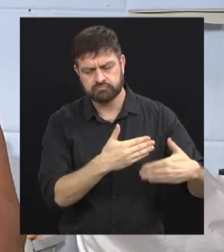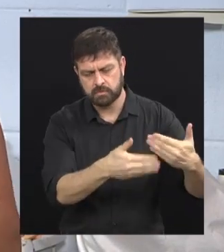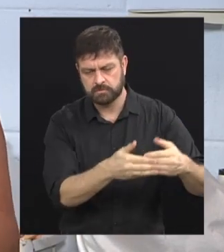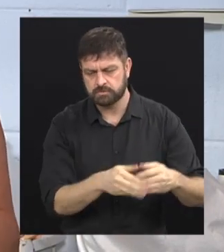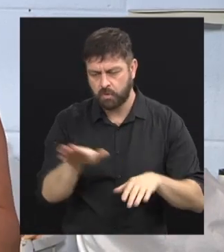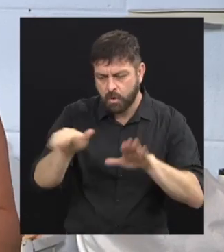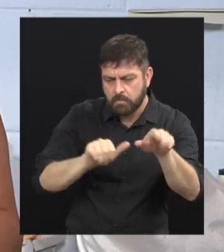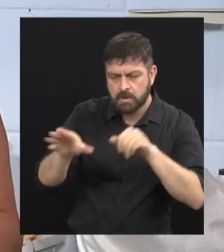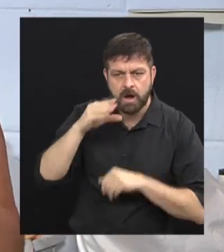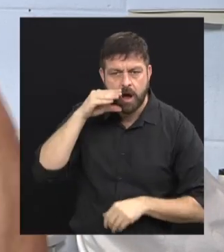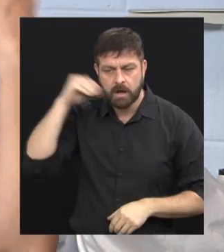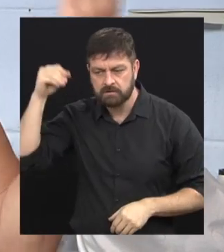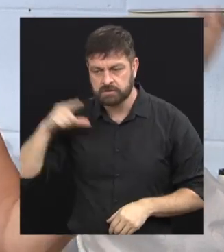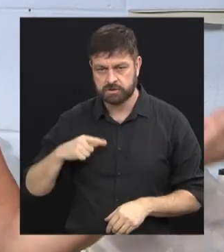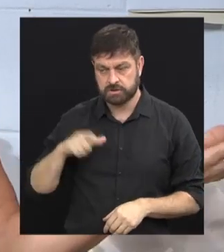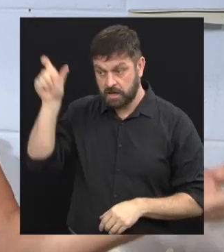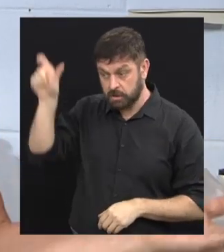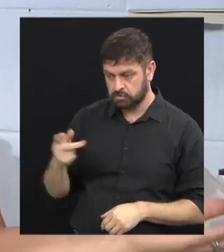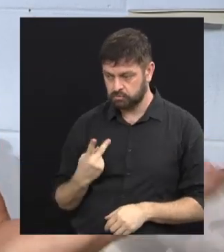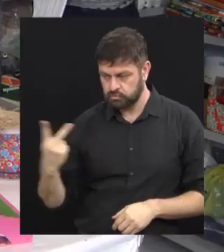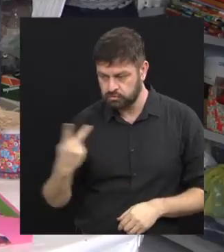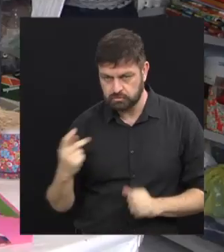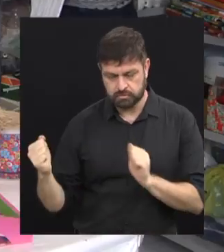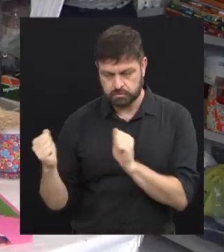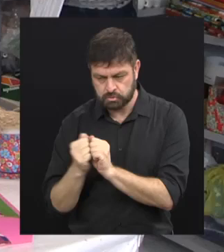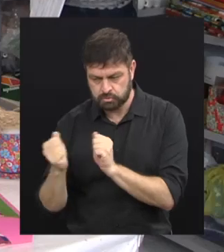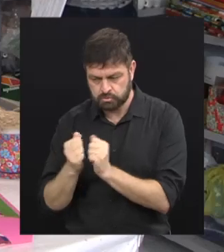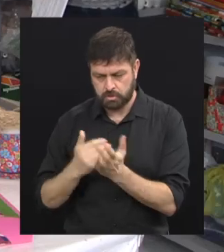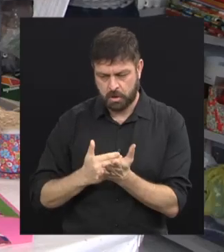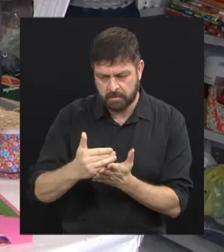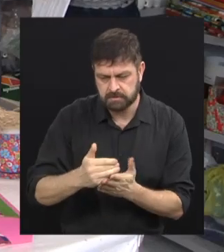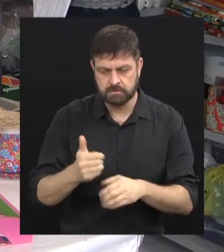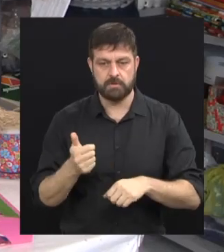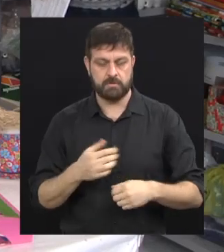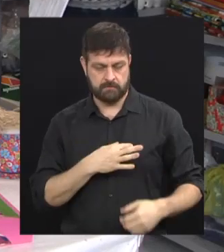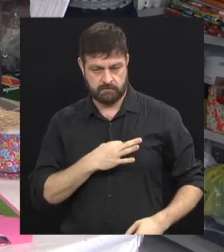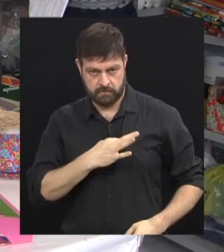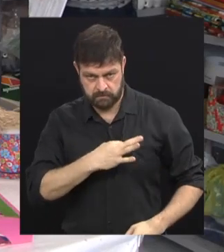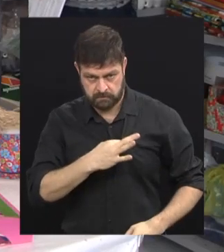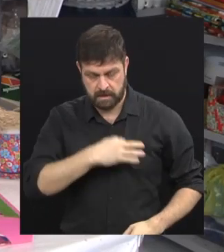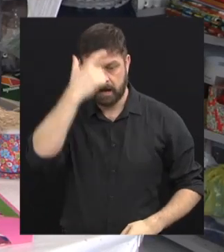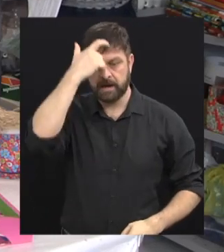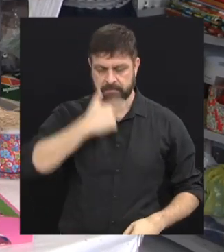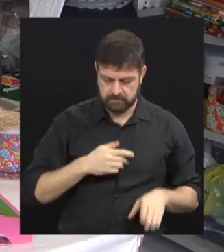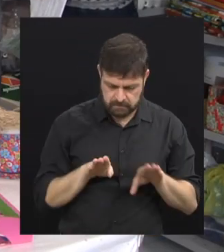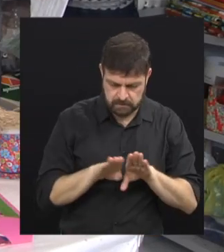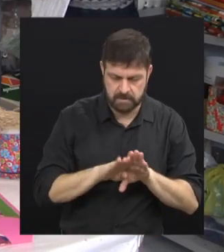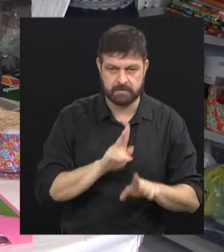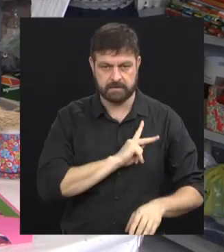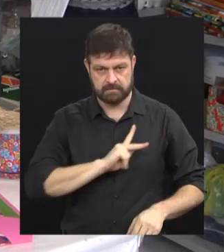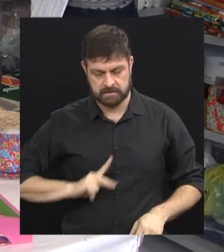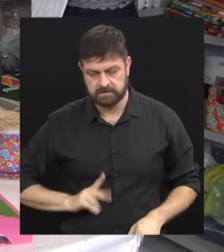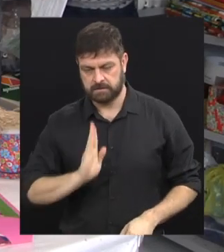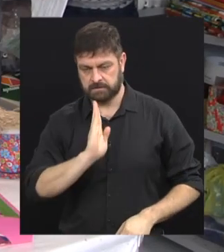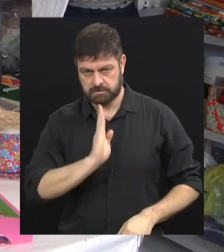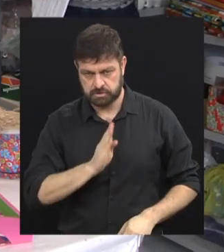começou com o adolescente. A Célia estava do meu lado, desde o início como voluntária. Eu também fui presidente da ONG